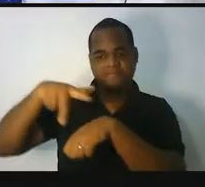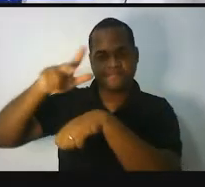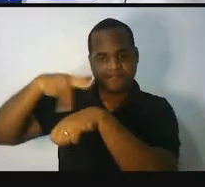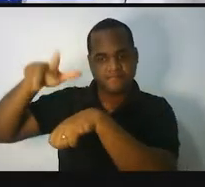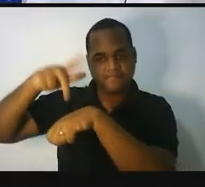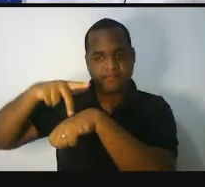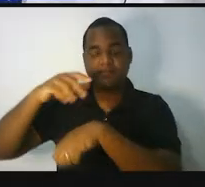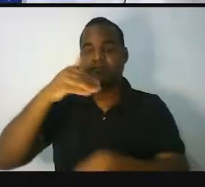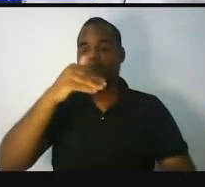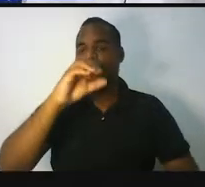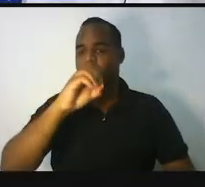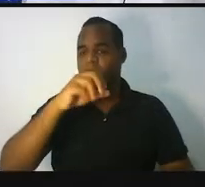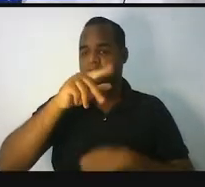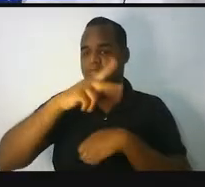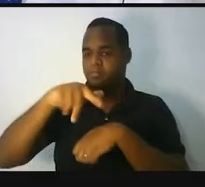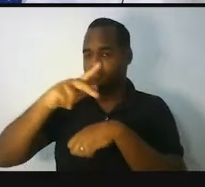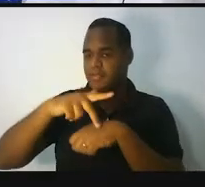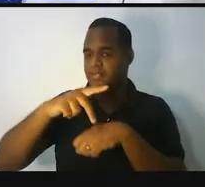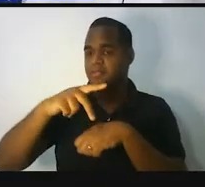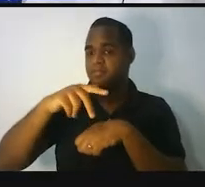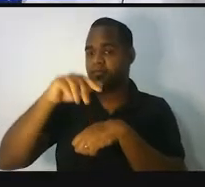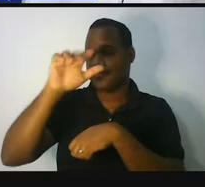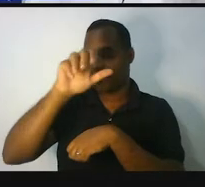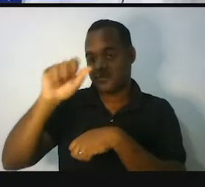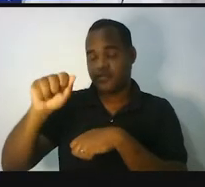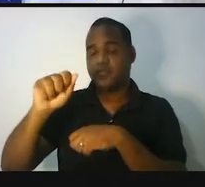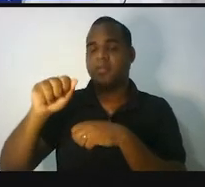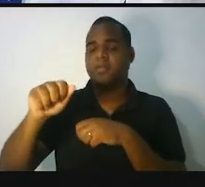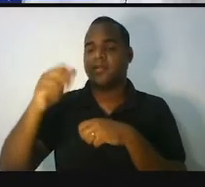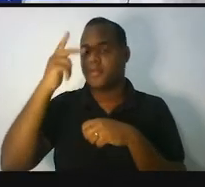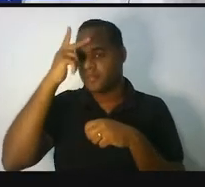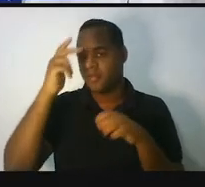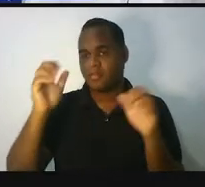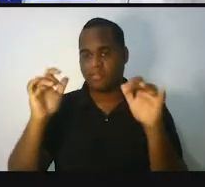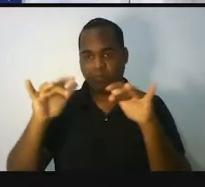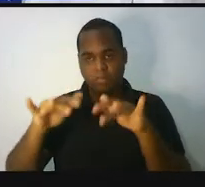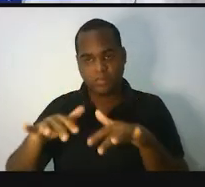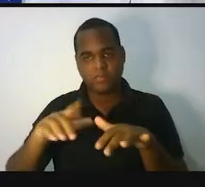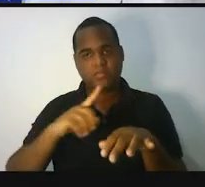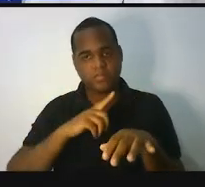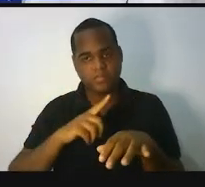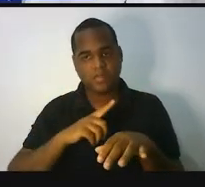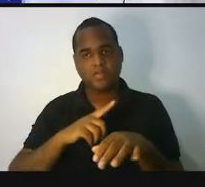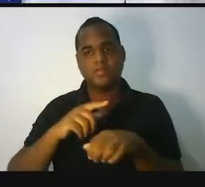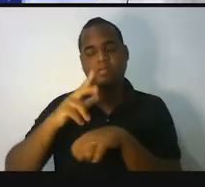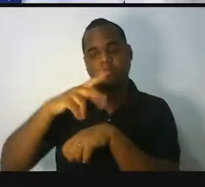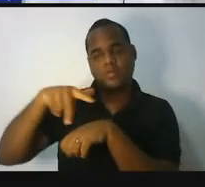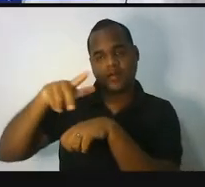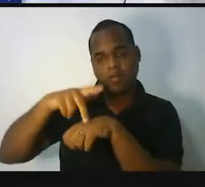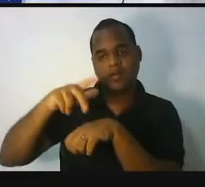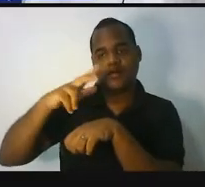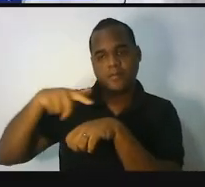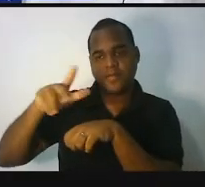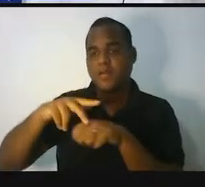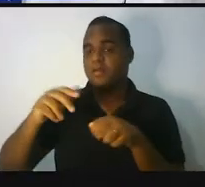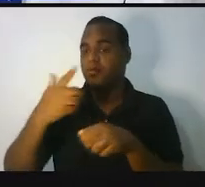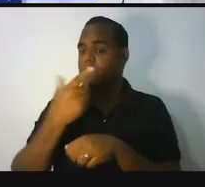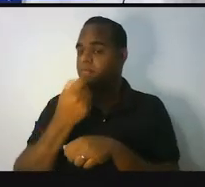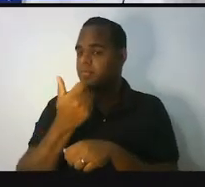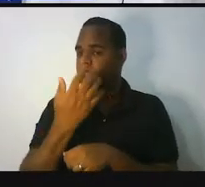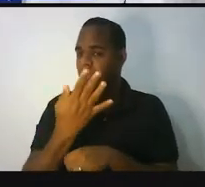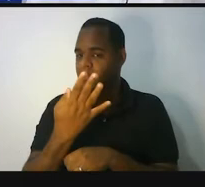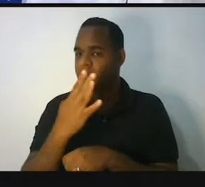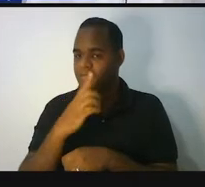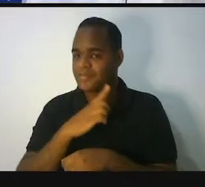africanos mais populosos da África, né? Em 2014